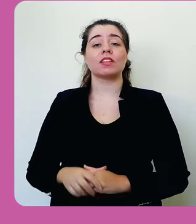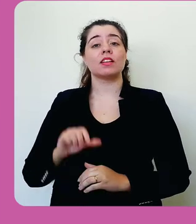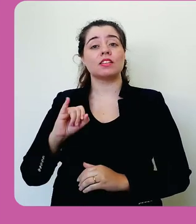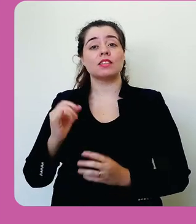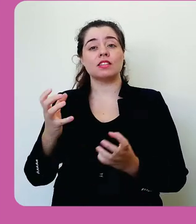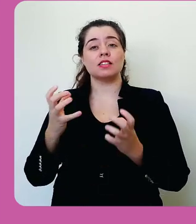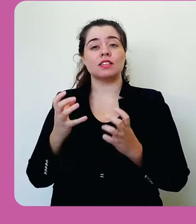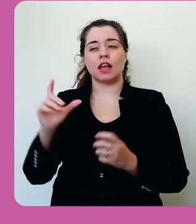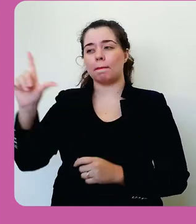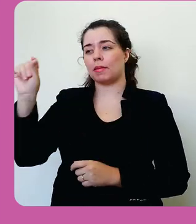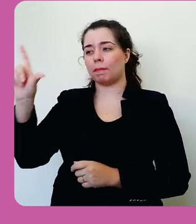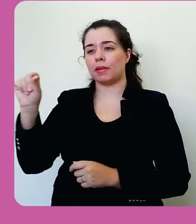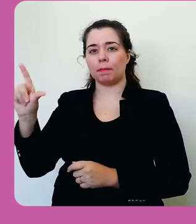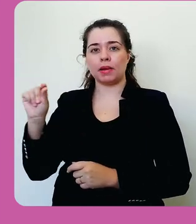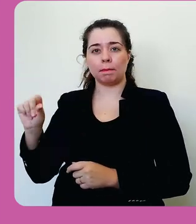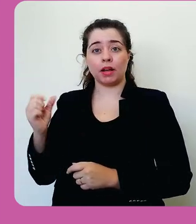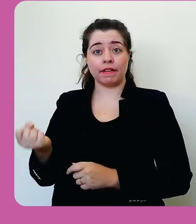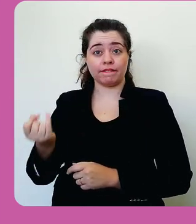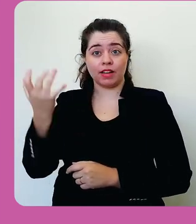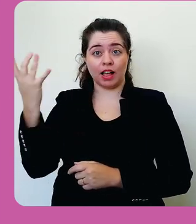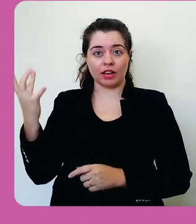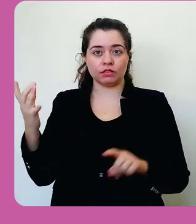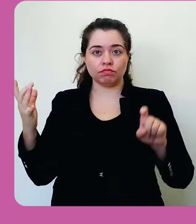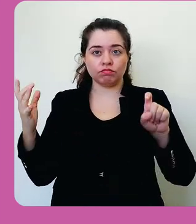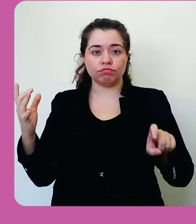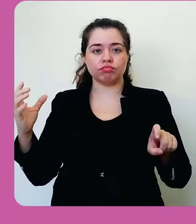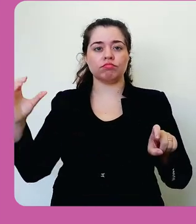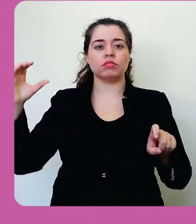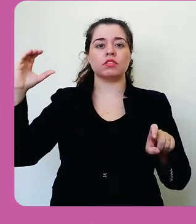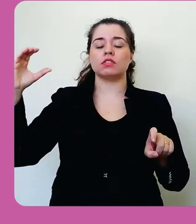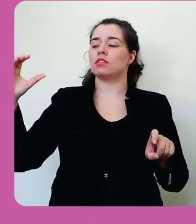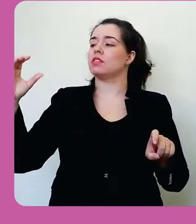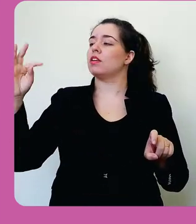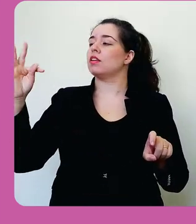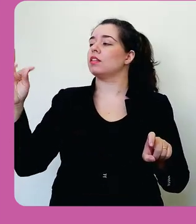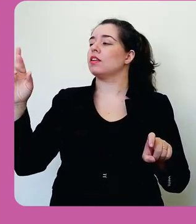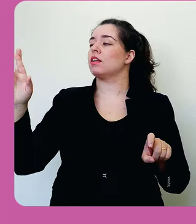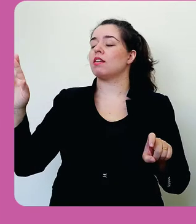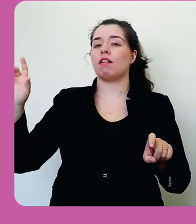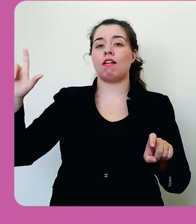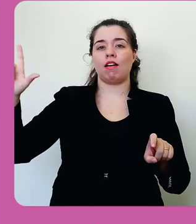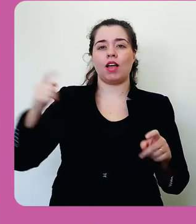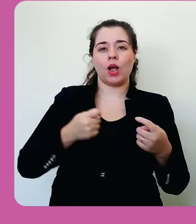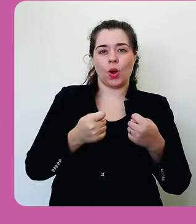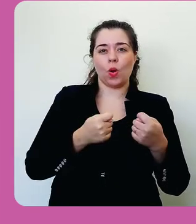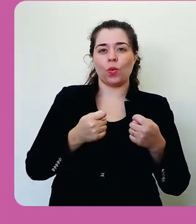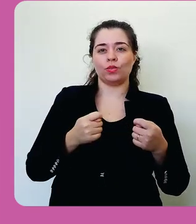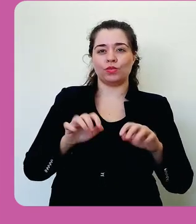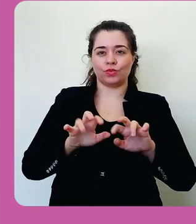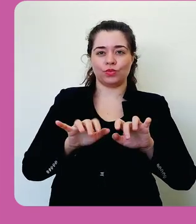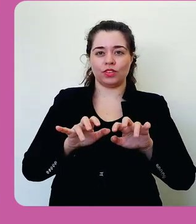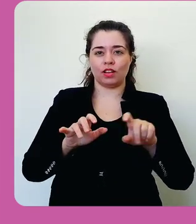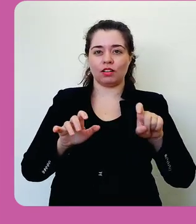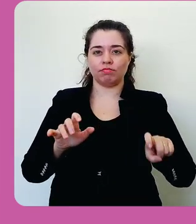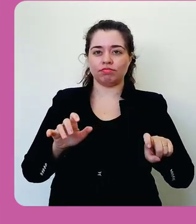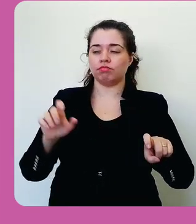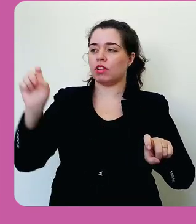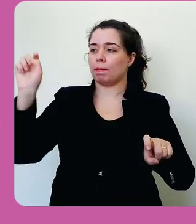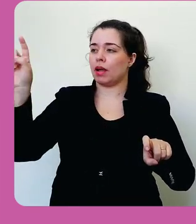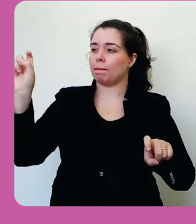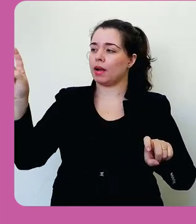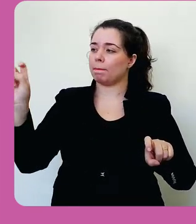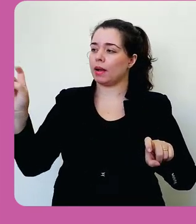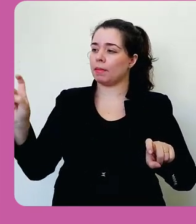Para selecionar mais de um usuário, mantenha pressionado a tecla control do seu